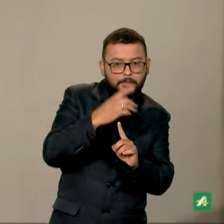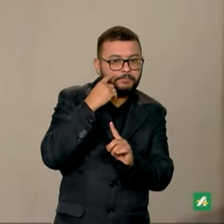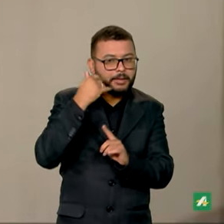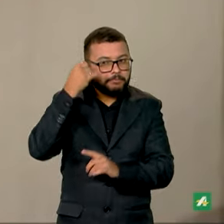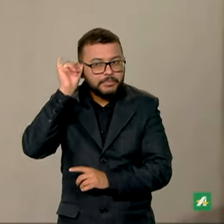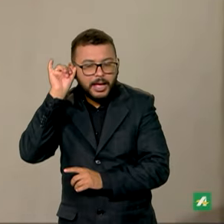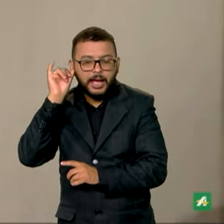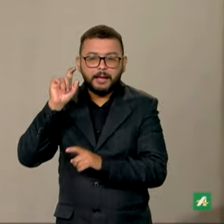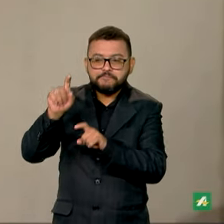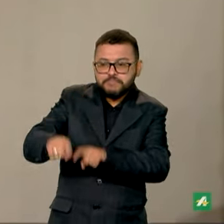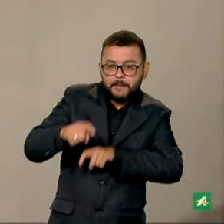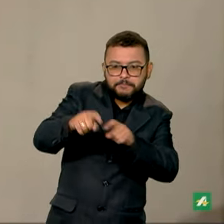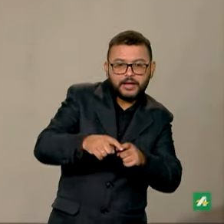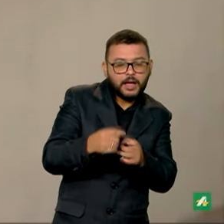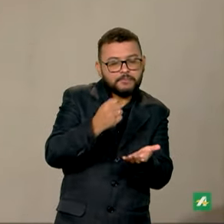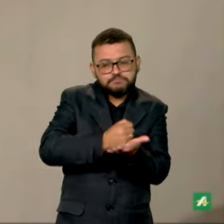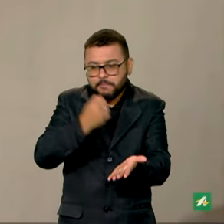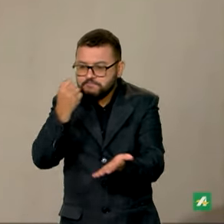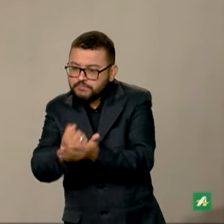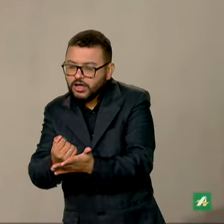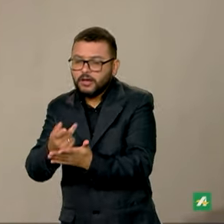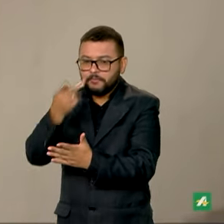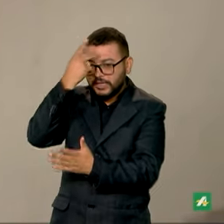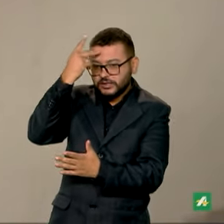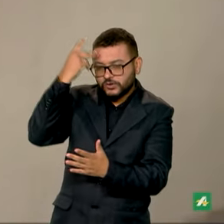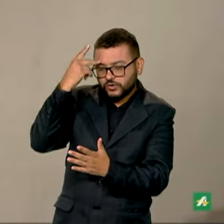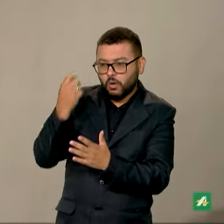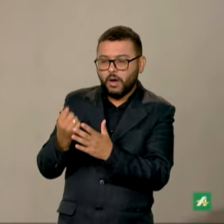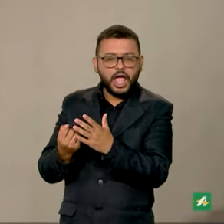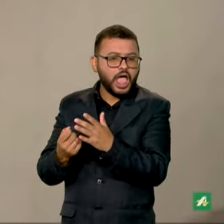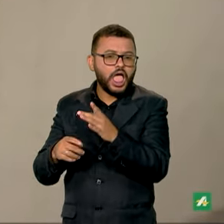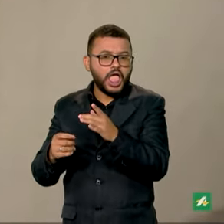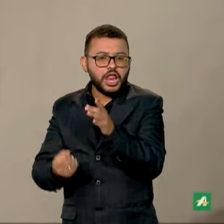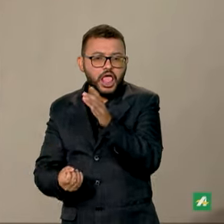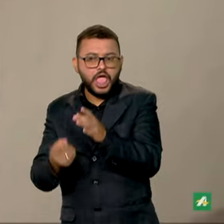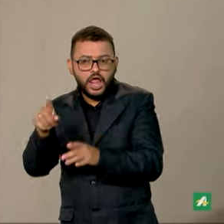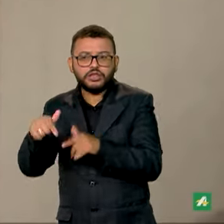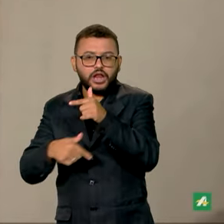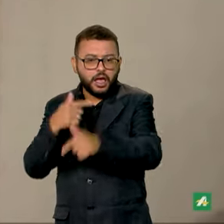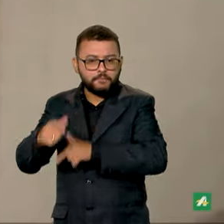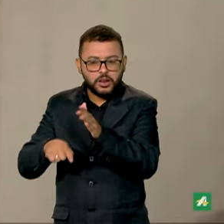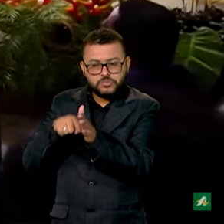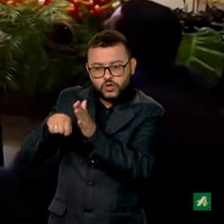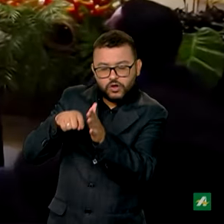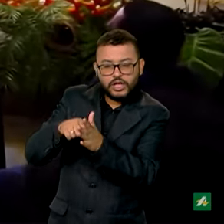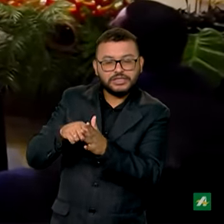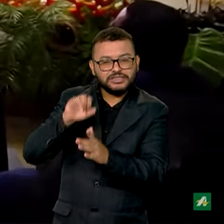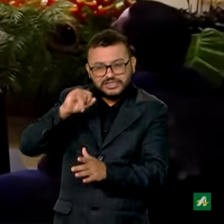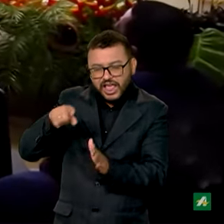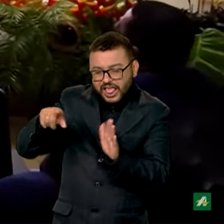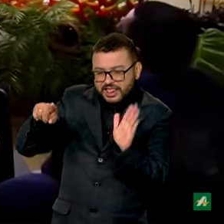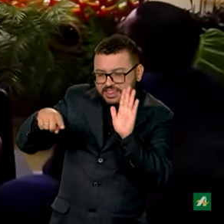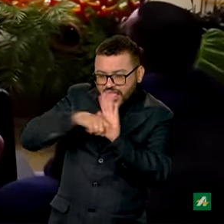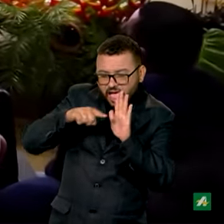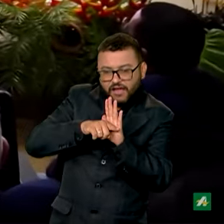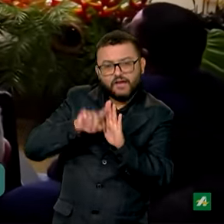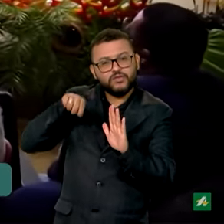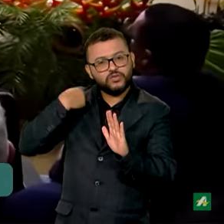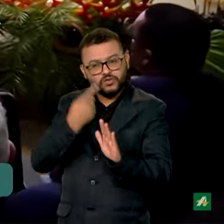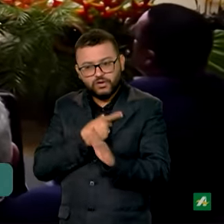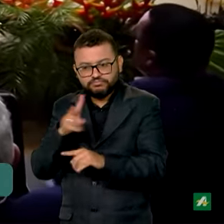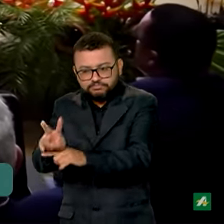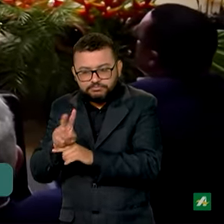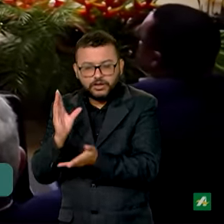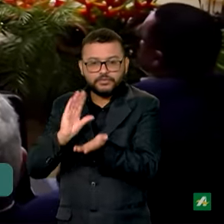assinando o contrato com os produtores, pequenos produtores, motivando juros negativos. Se nós temos uma